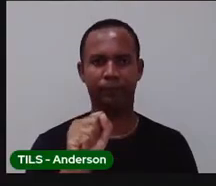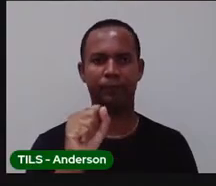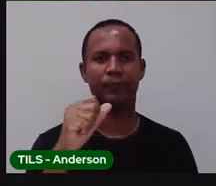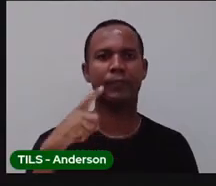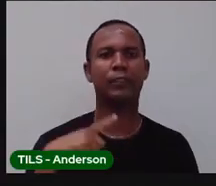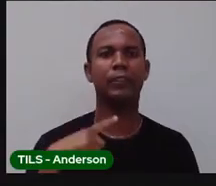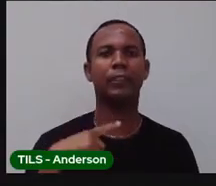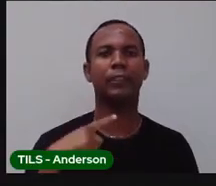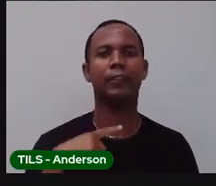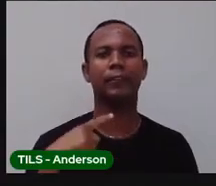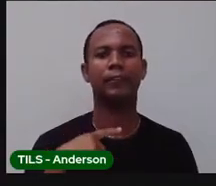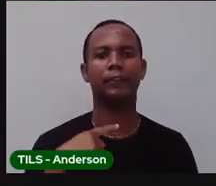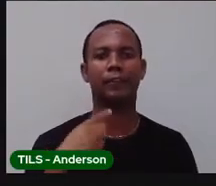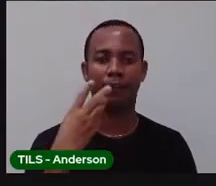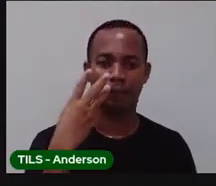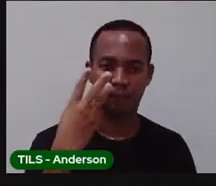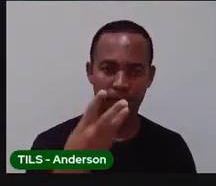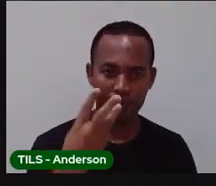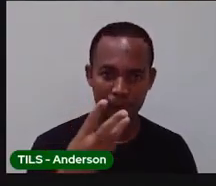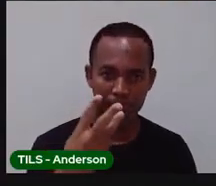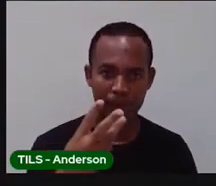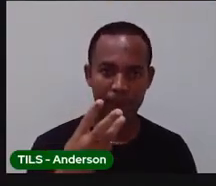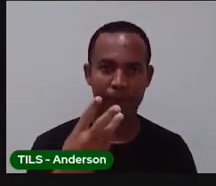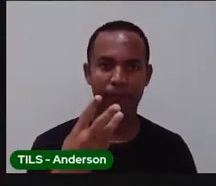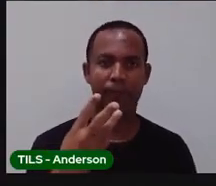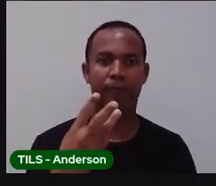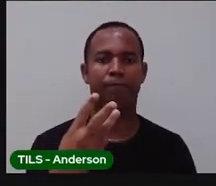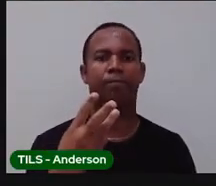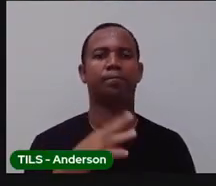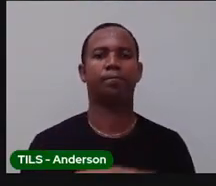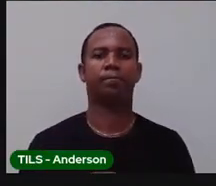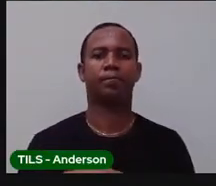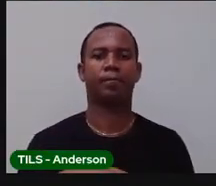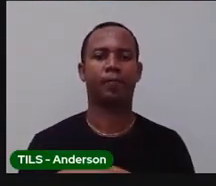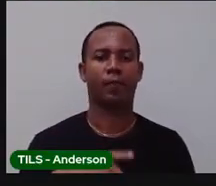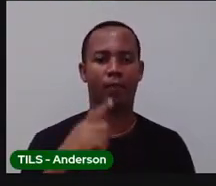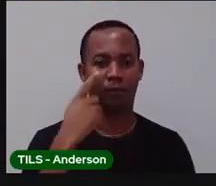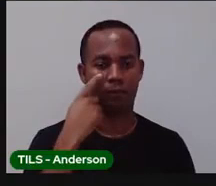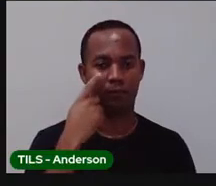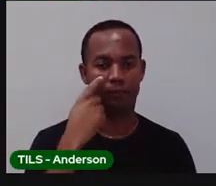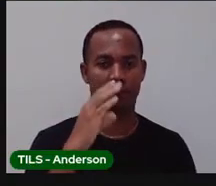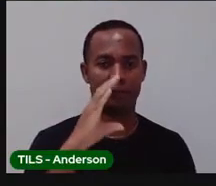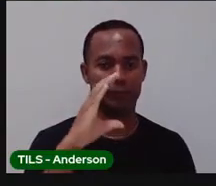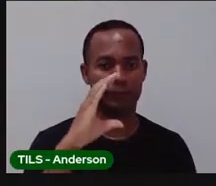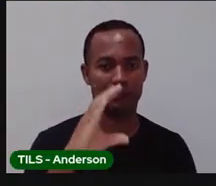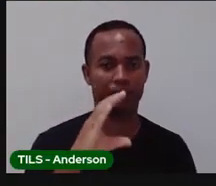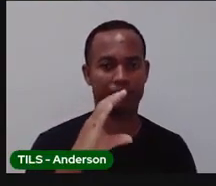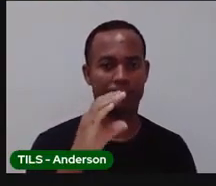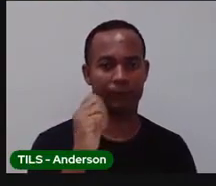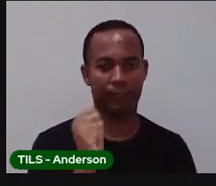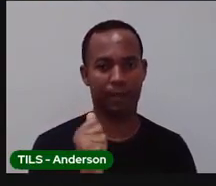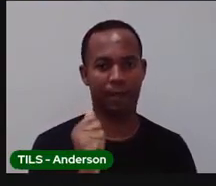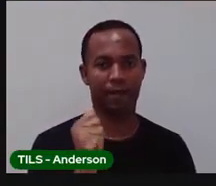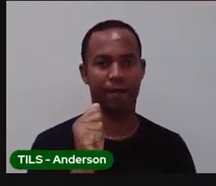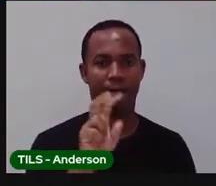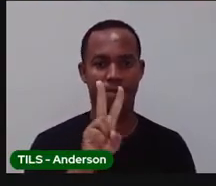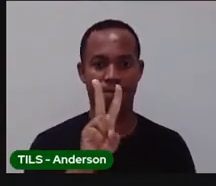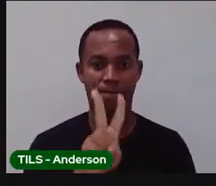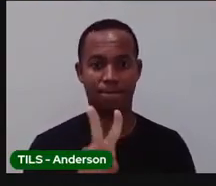Bom. ca-va-lô. De novo.